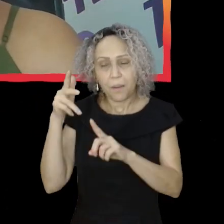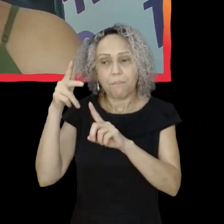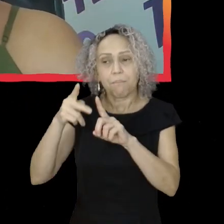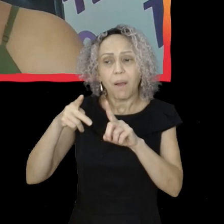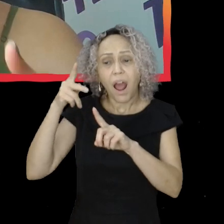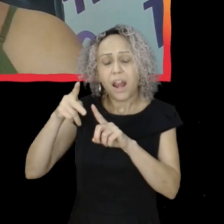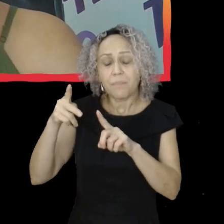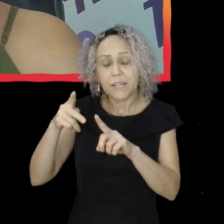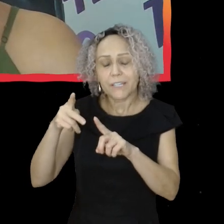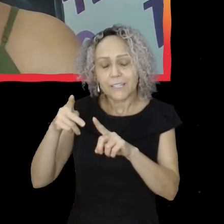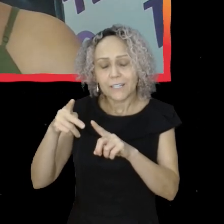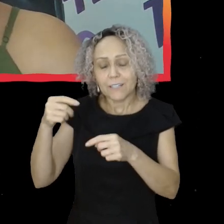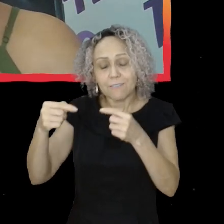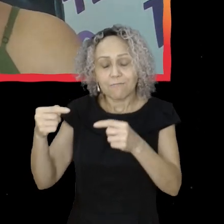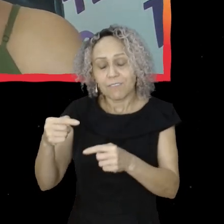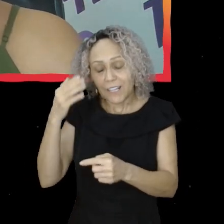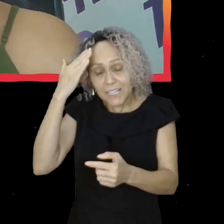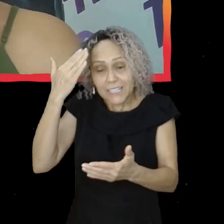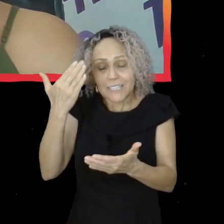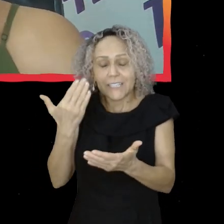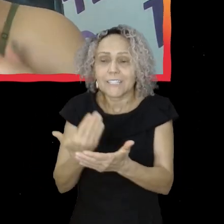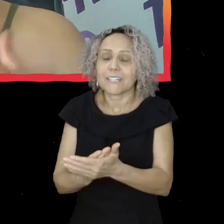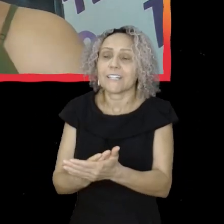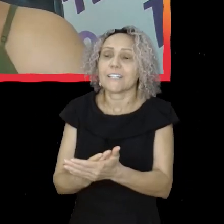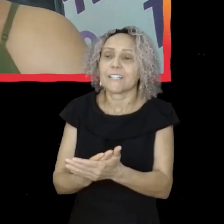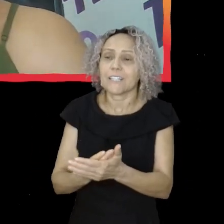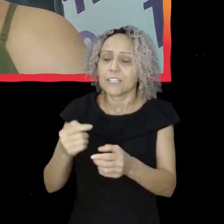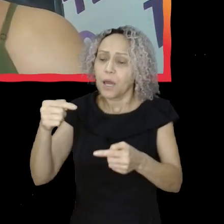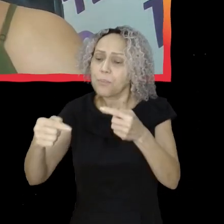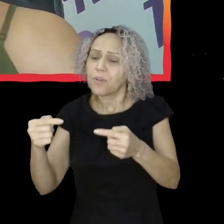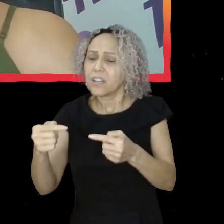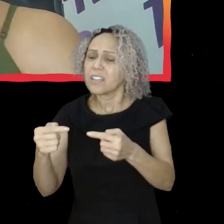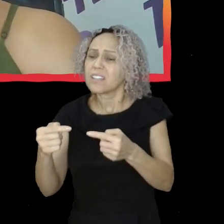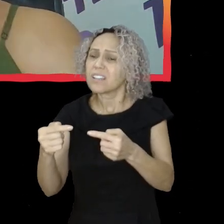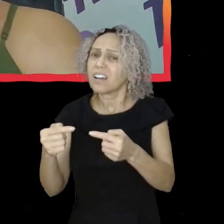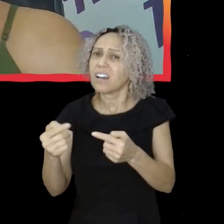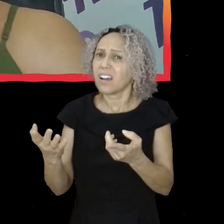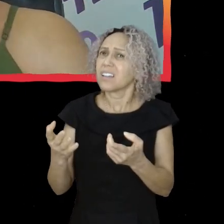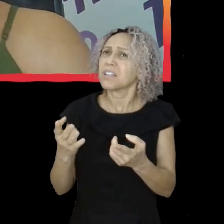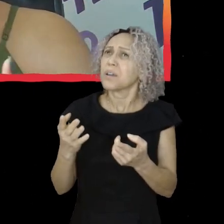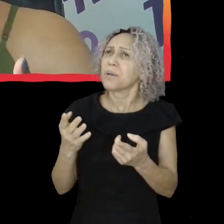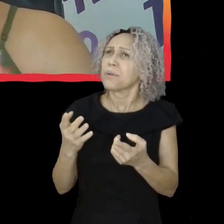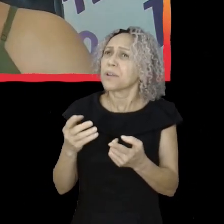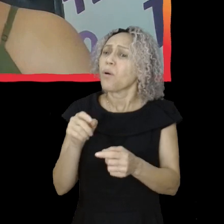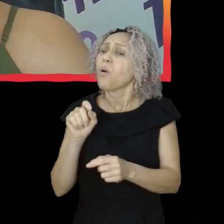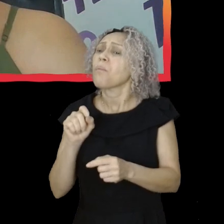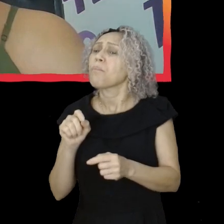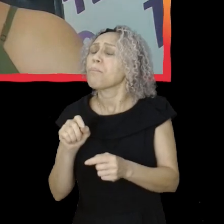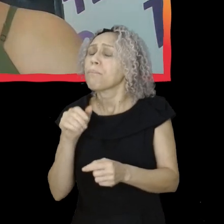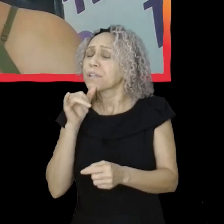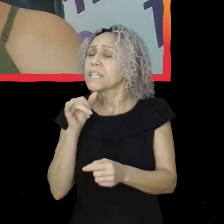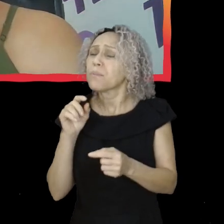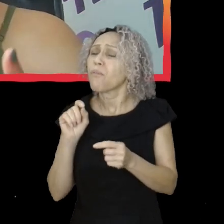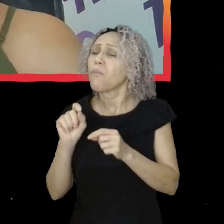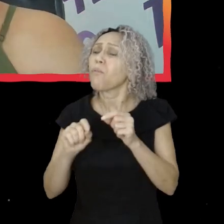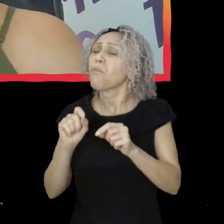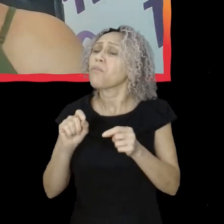política, é acreditar no que você está lutando, no que você está fazendo e o porquê que você faz. Então, eu sempre penso assim,